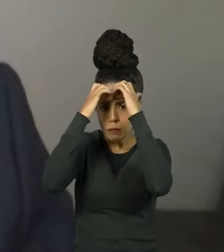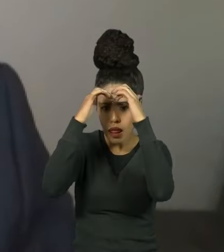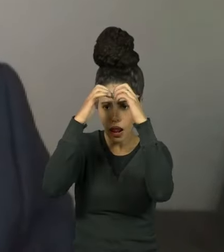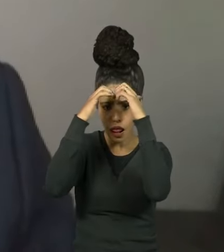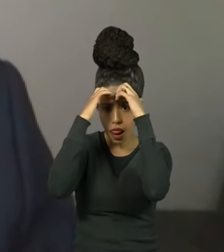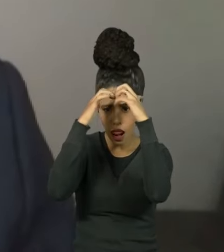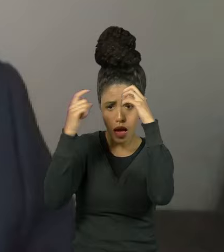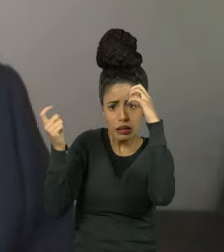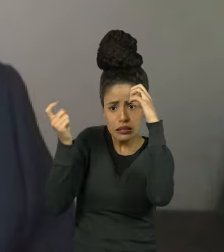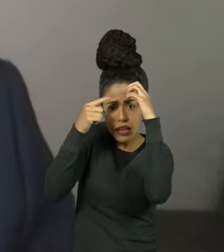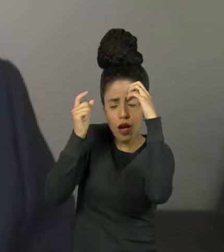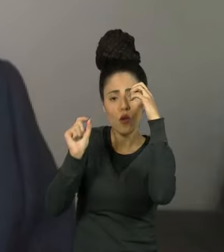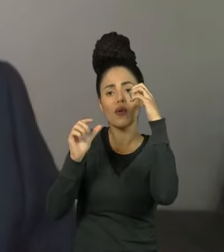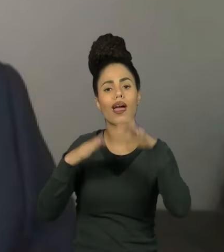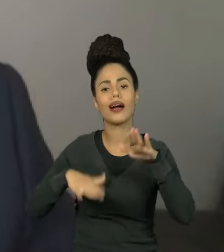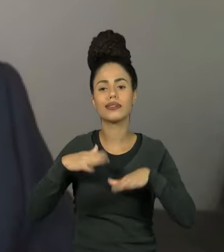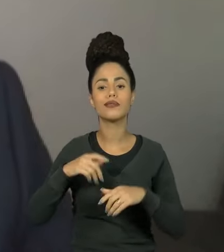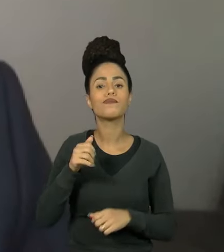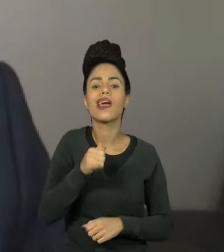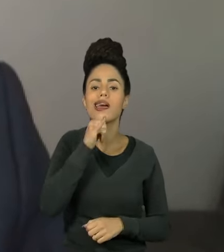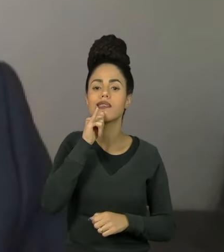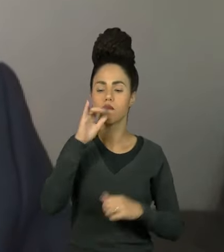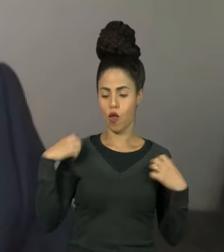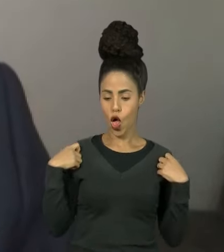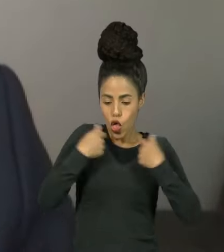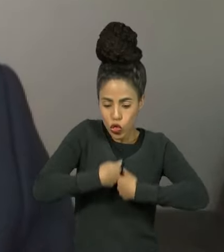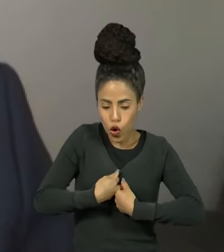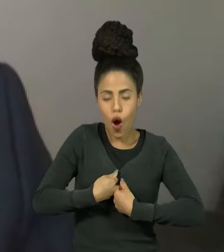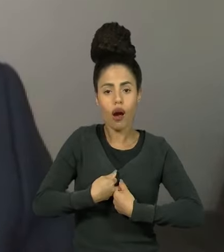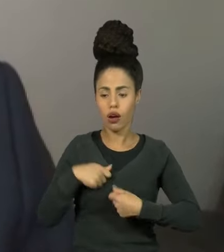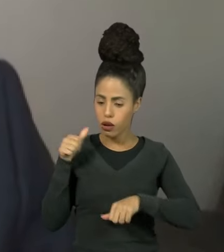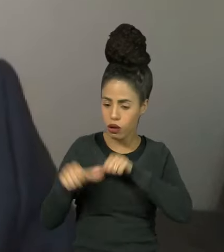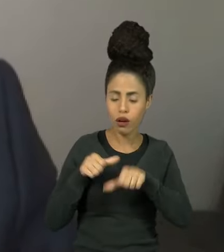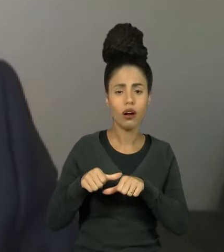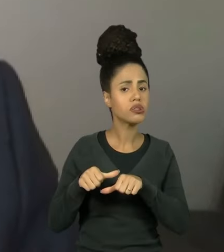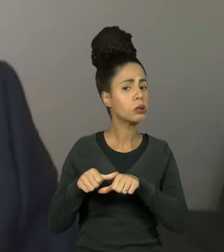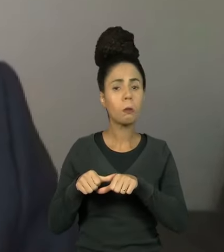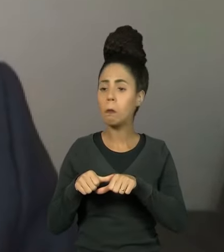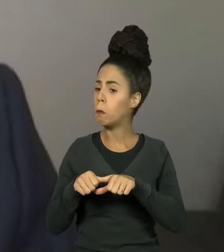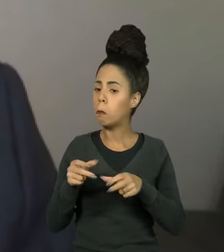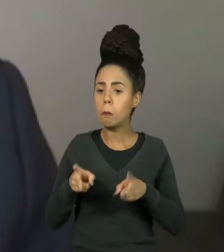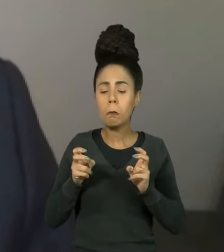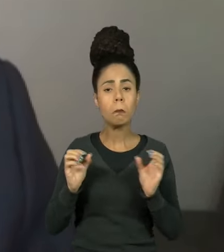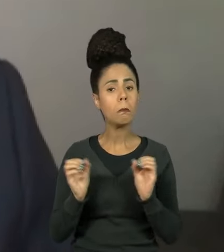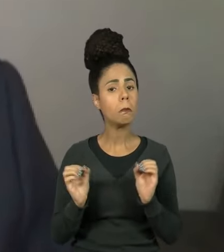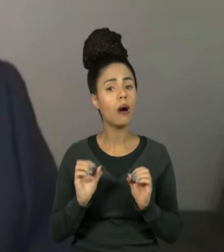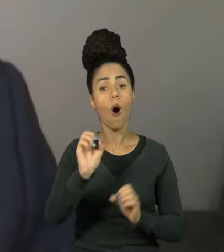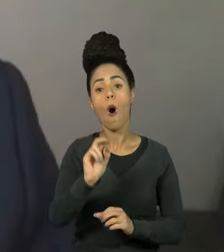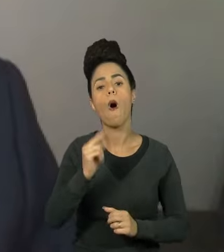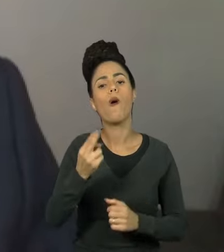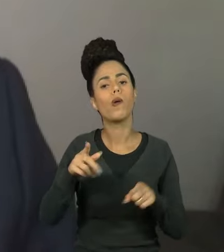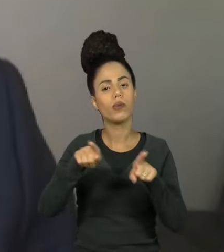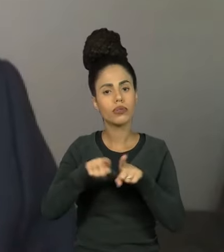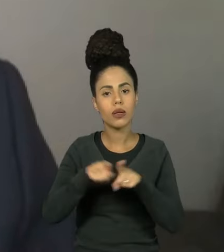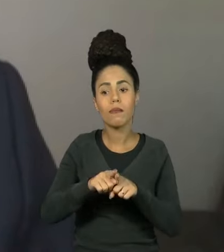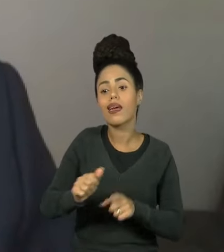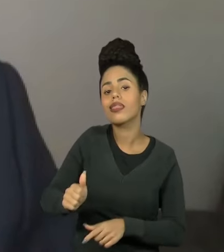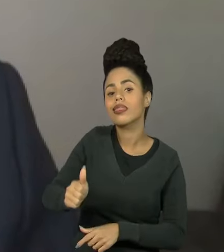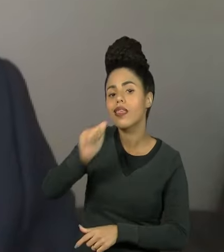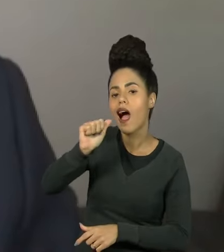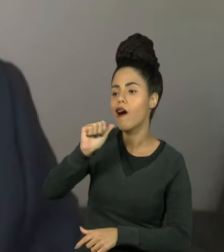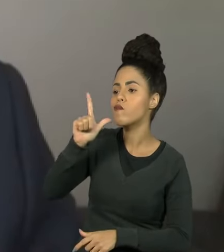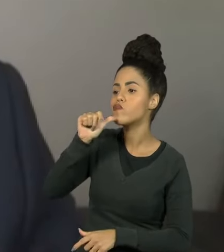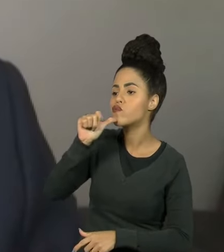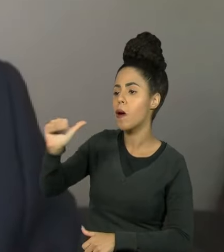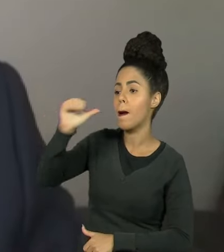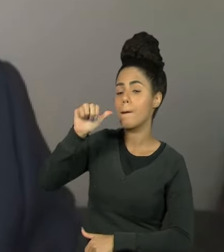exemplo, trocar de roupa e colocar uma roupa mais leve, em vigência de aumento de temperatura, ou aumentar a hidratação do corpo,